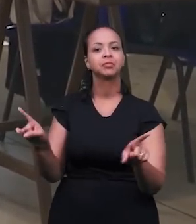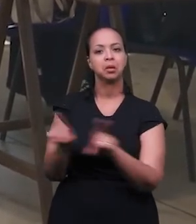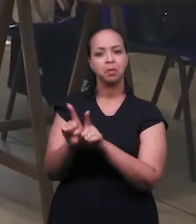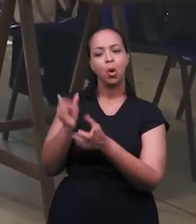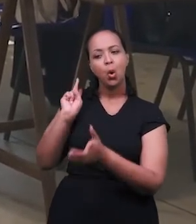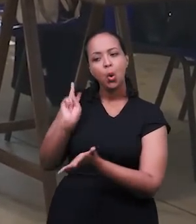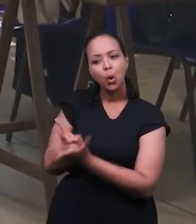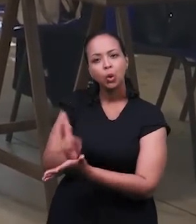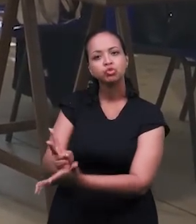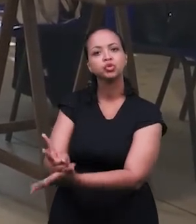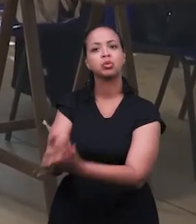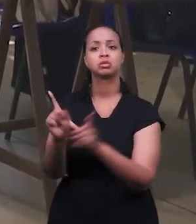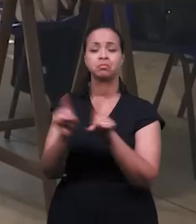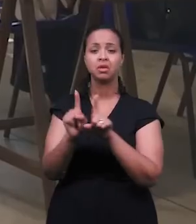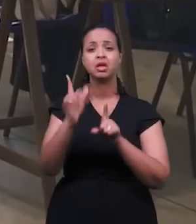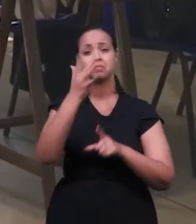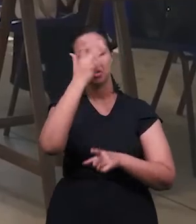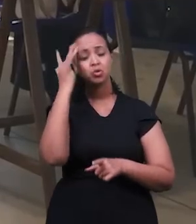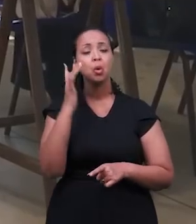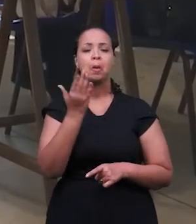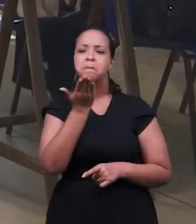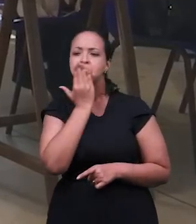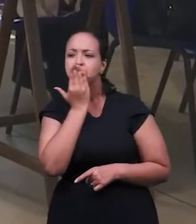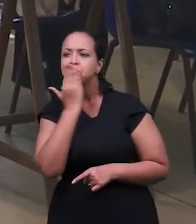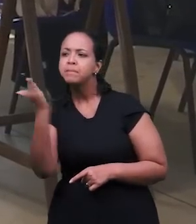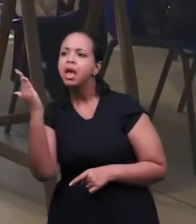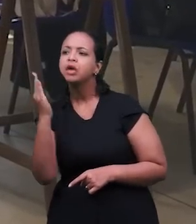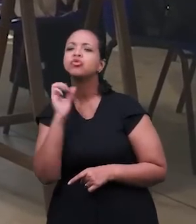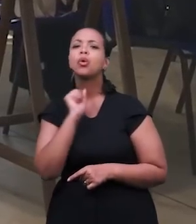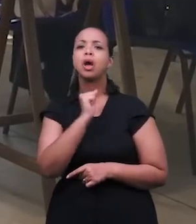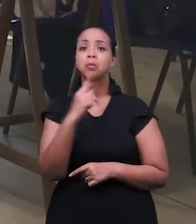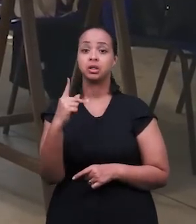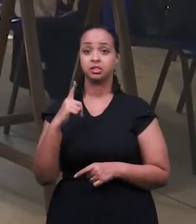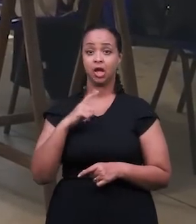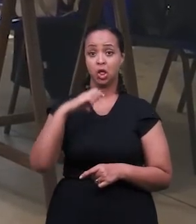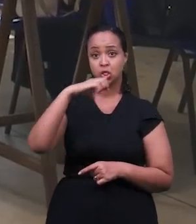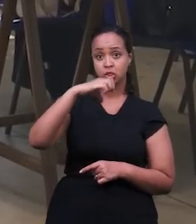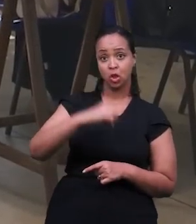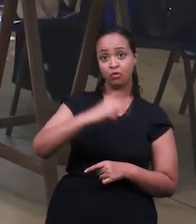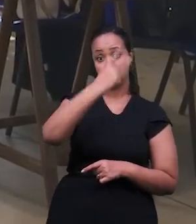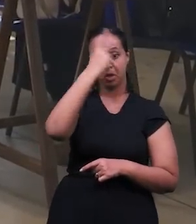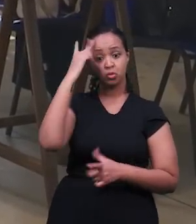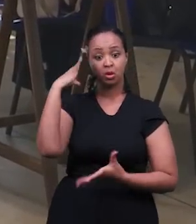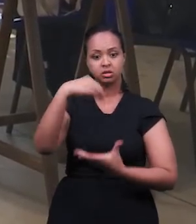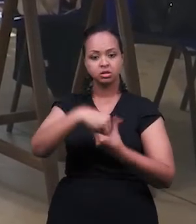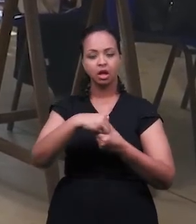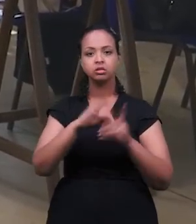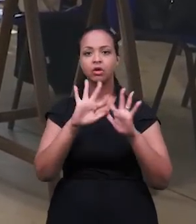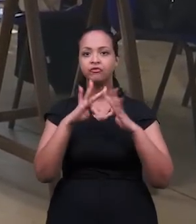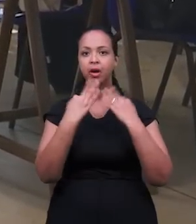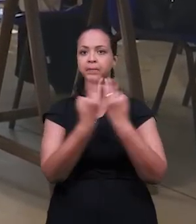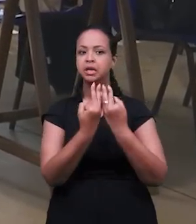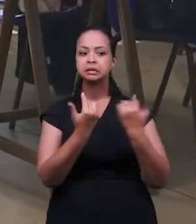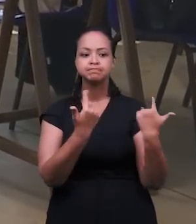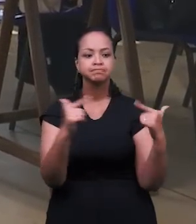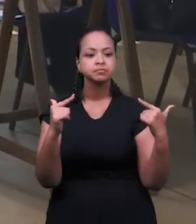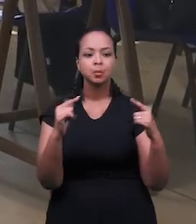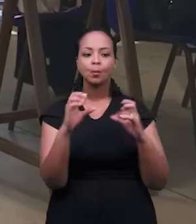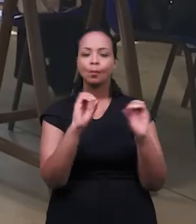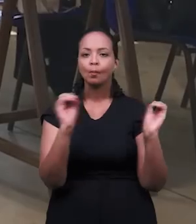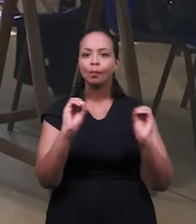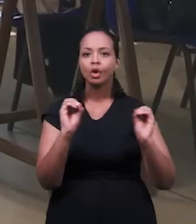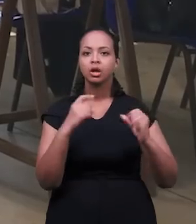de um benefício assistencial para uma pessoa muito necessitada, onde tem nove pessoas no núcleo familiar e ninguém